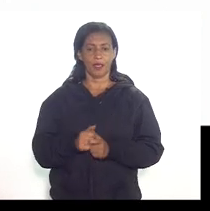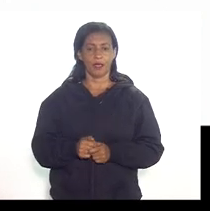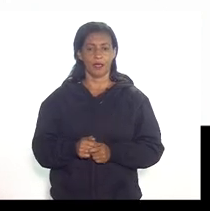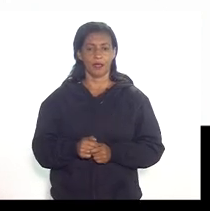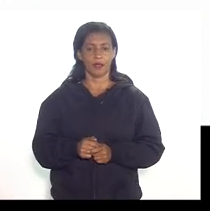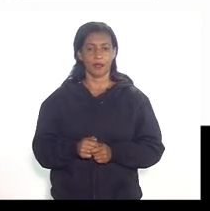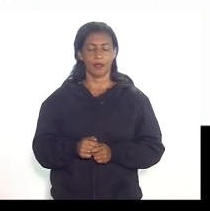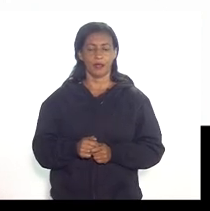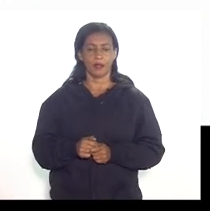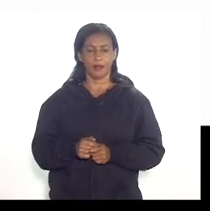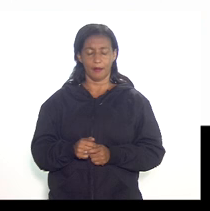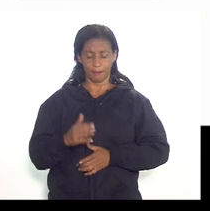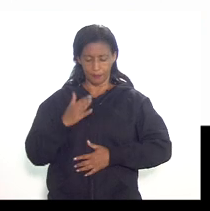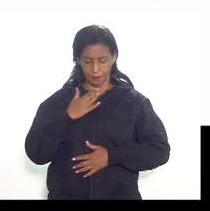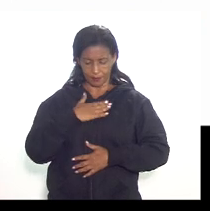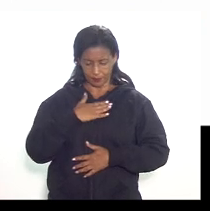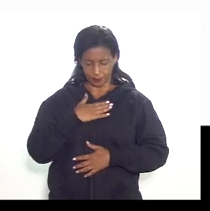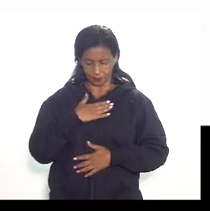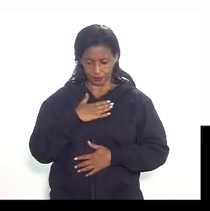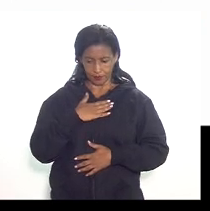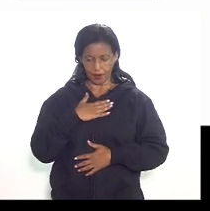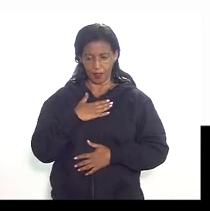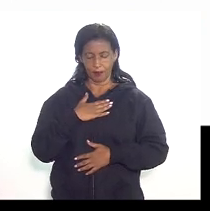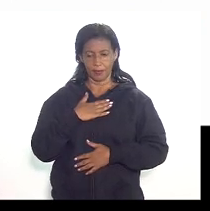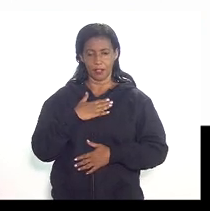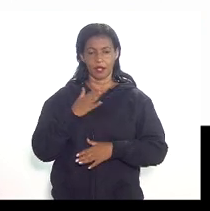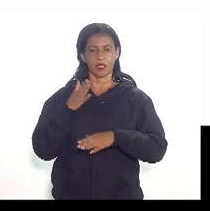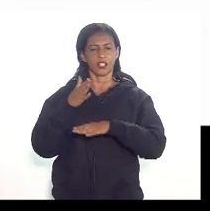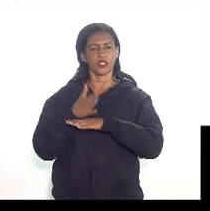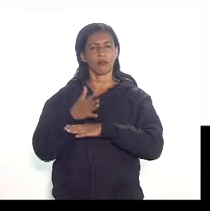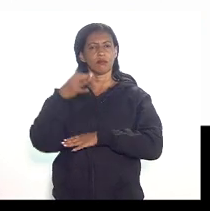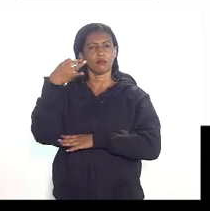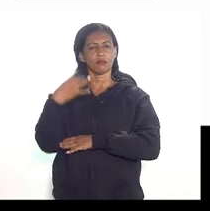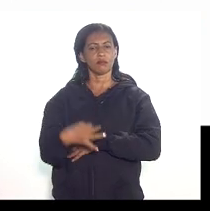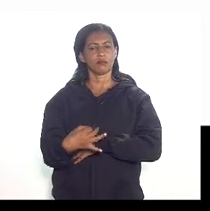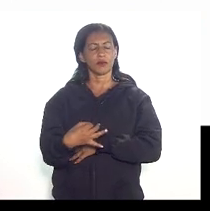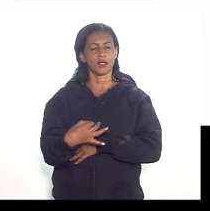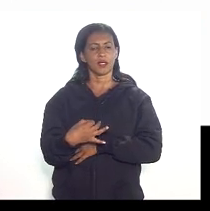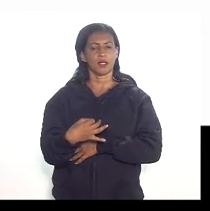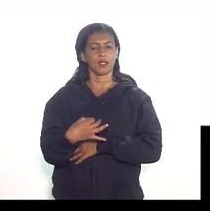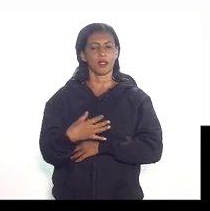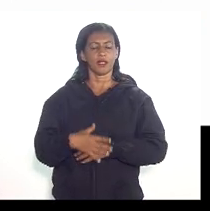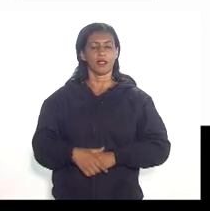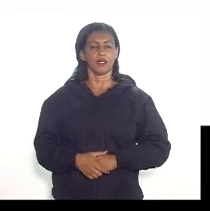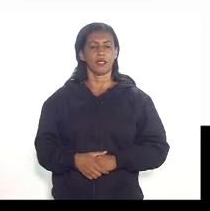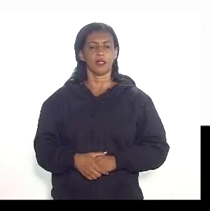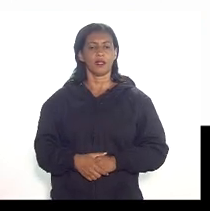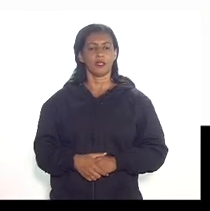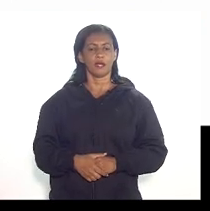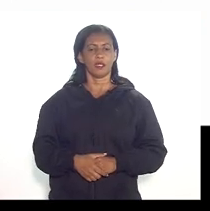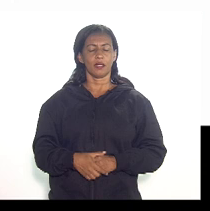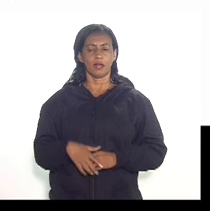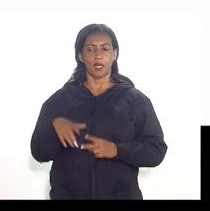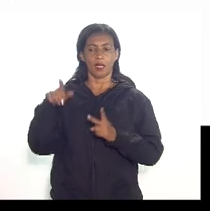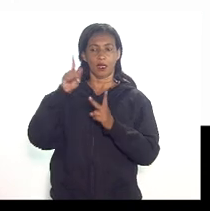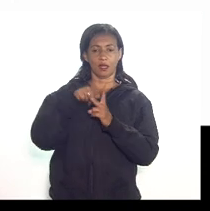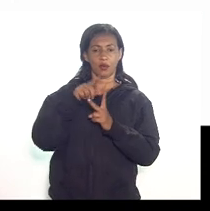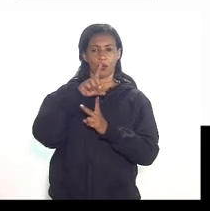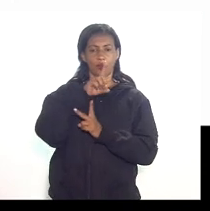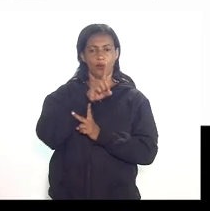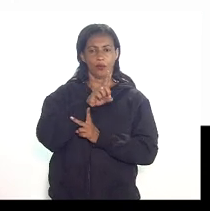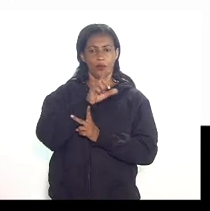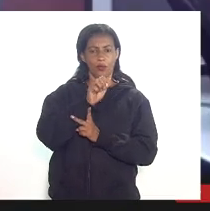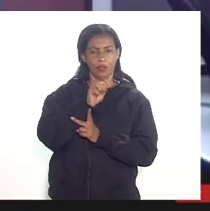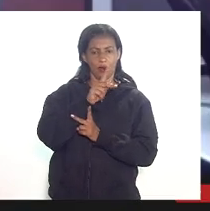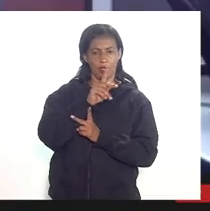já que eu vou adentrar a mais à frente exatamente a a congruência entre o DAP entre